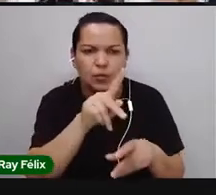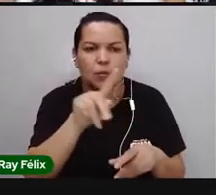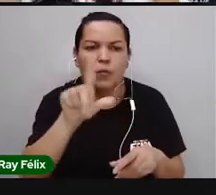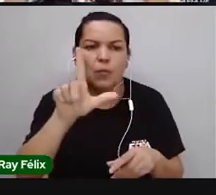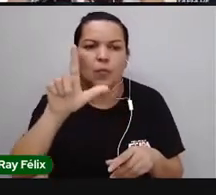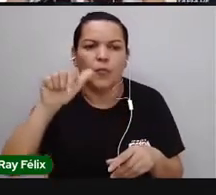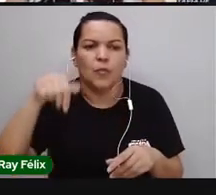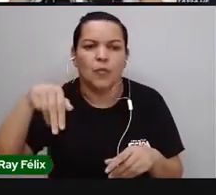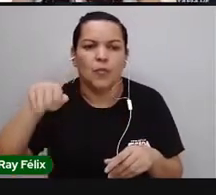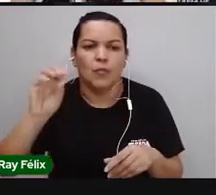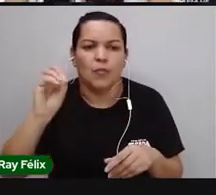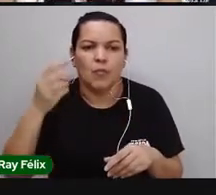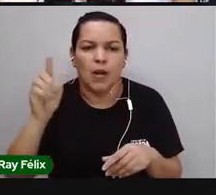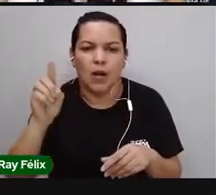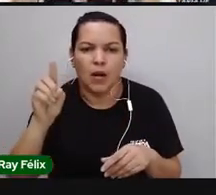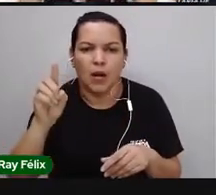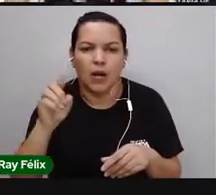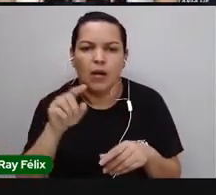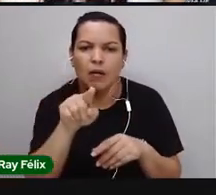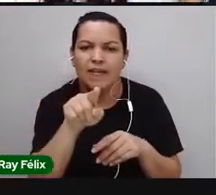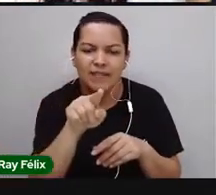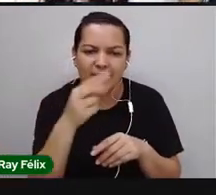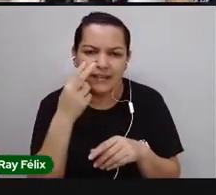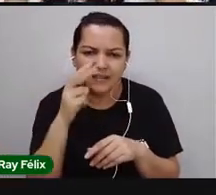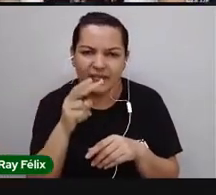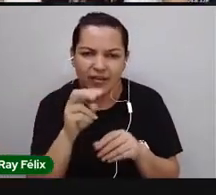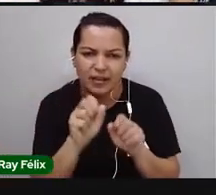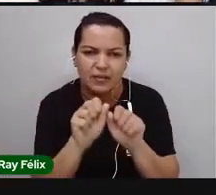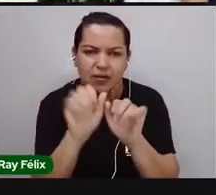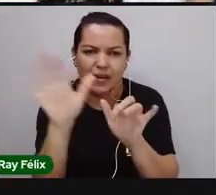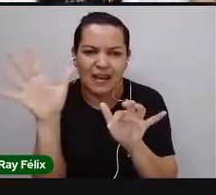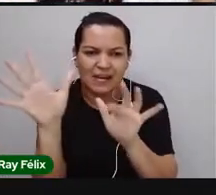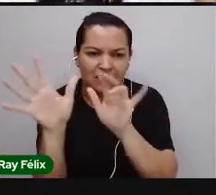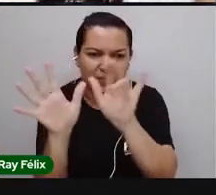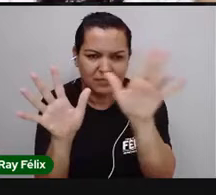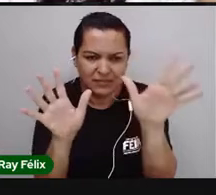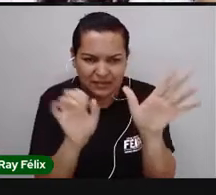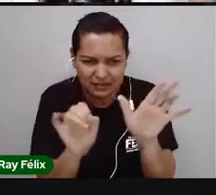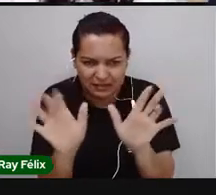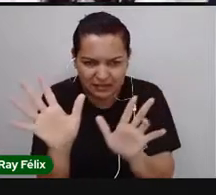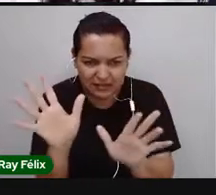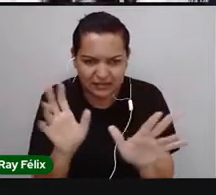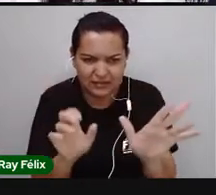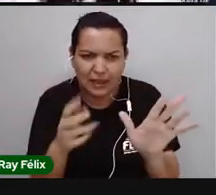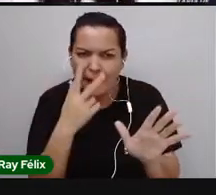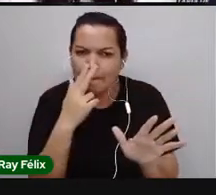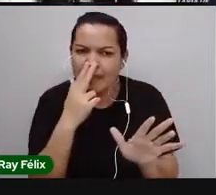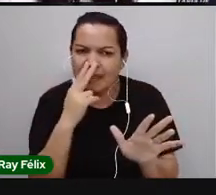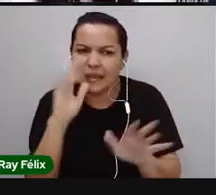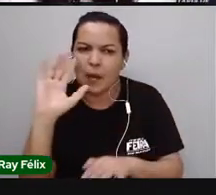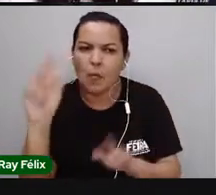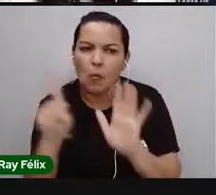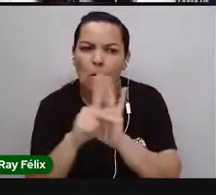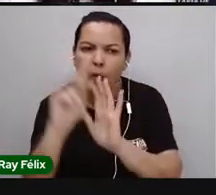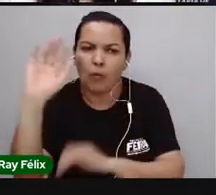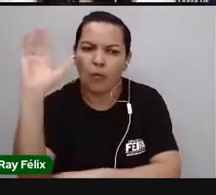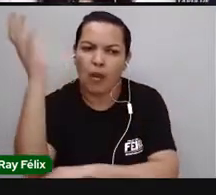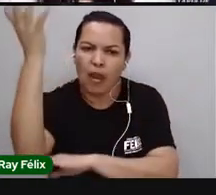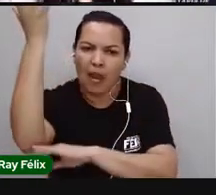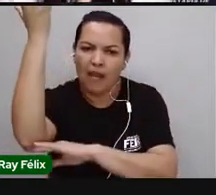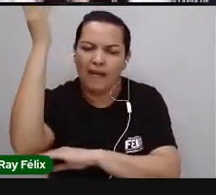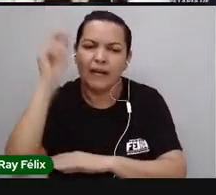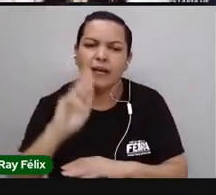estruturas, esses ramos, parecem uns galhos de árvore, né? Então, eles são chamados de